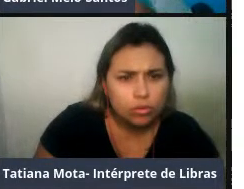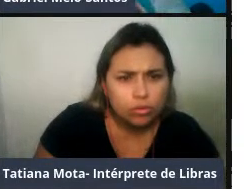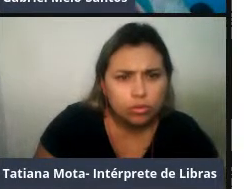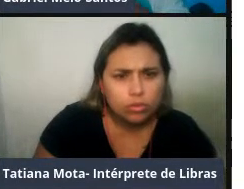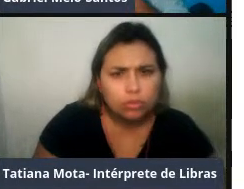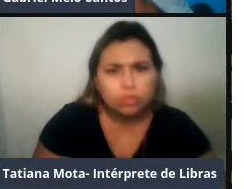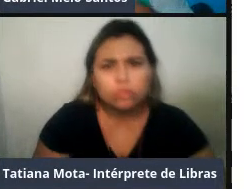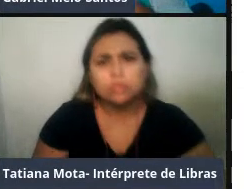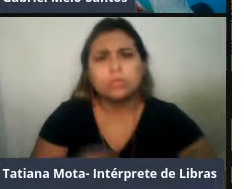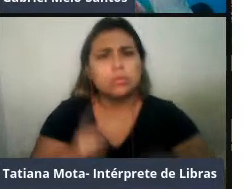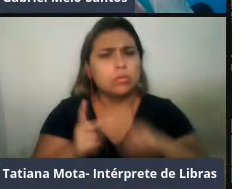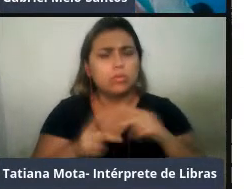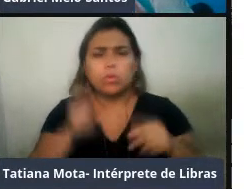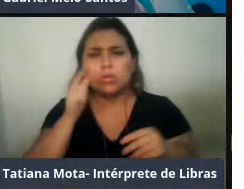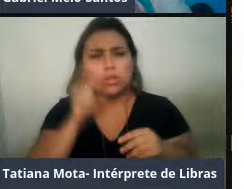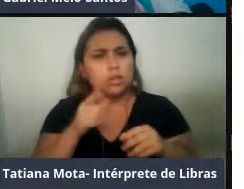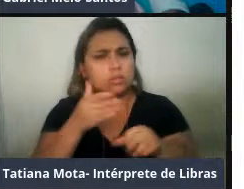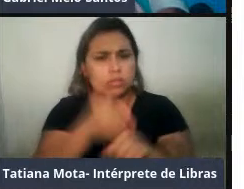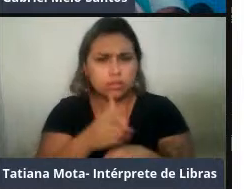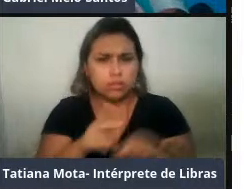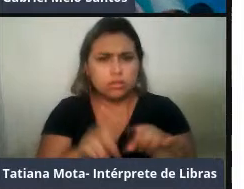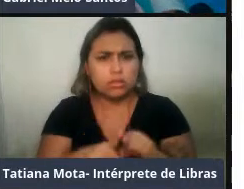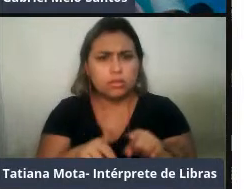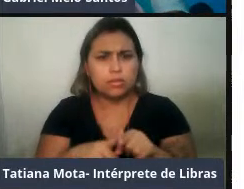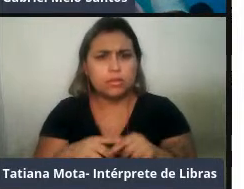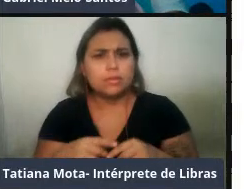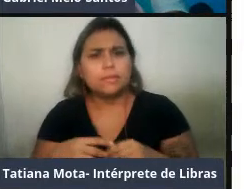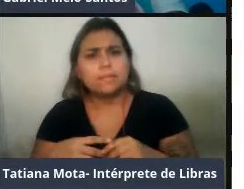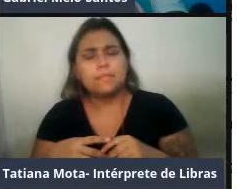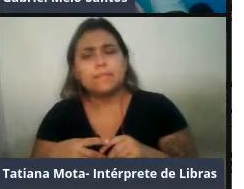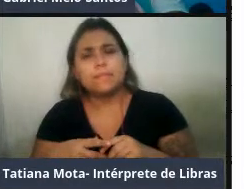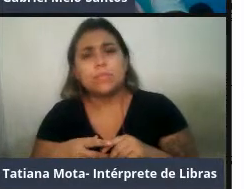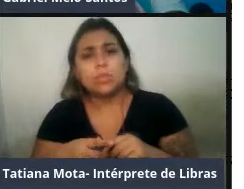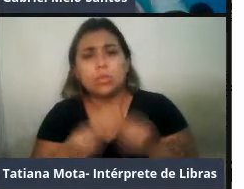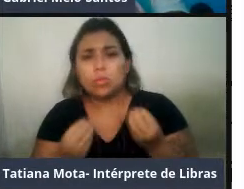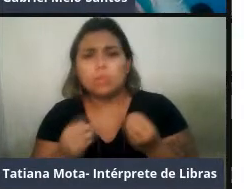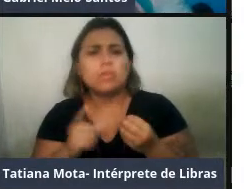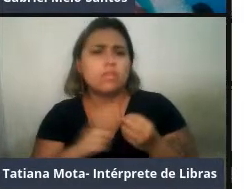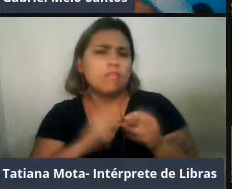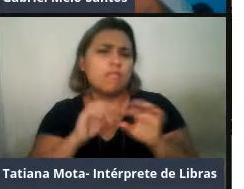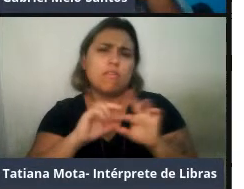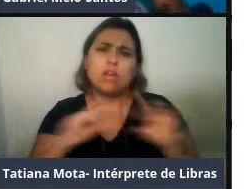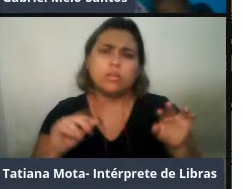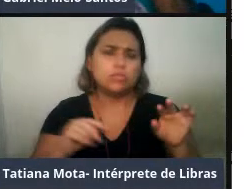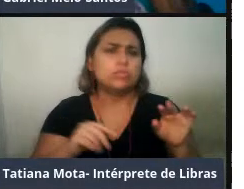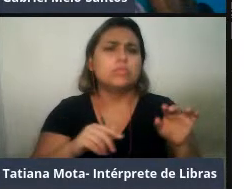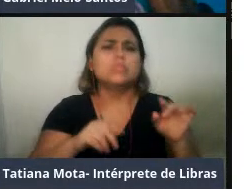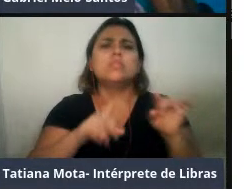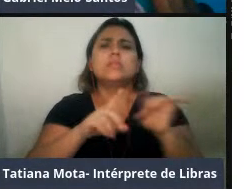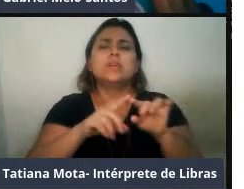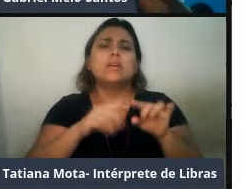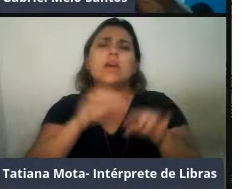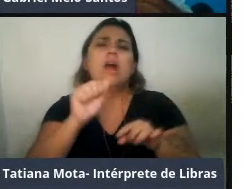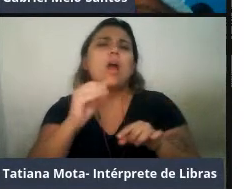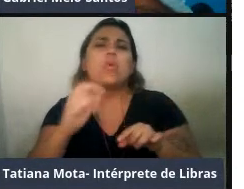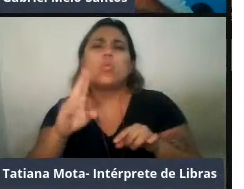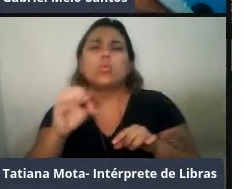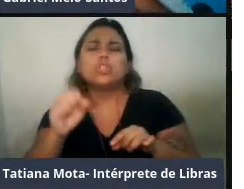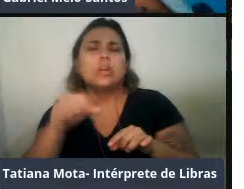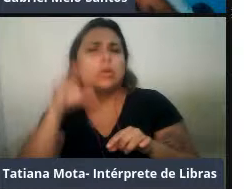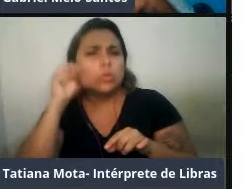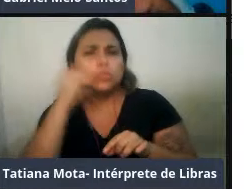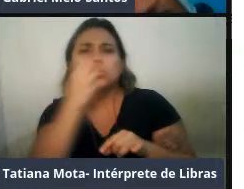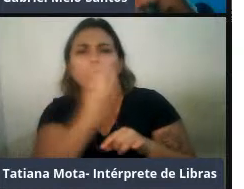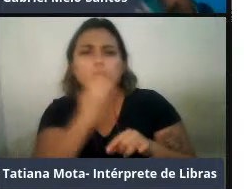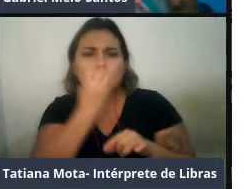aí. então, a gente vai medir vários parâmetros, acústicos, gente mediria a harmonicidade e a etropia de